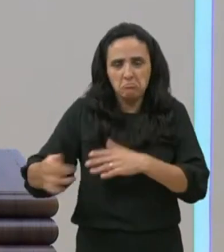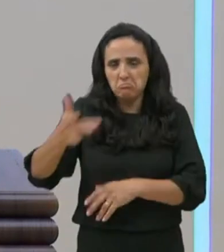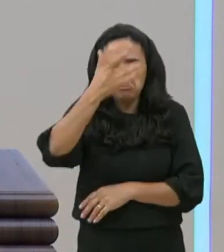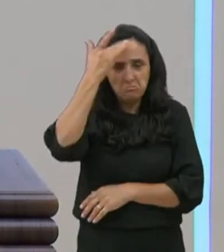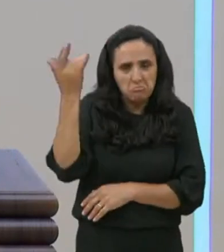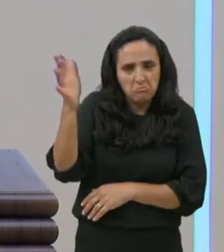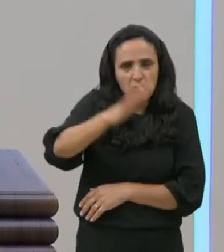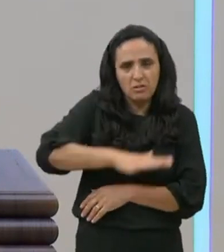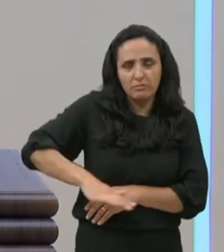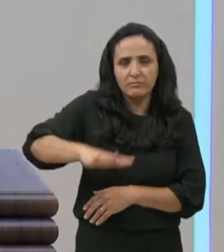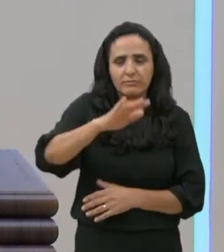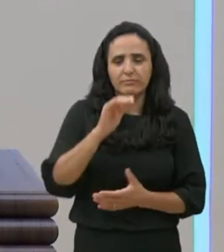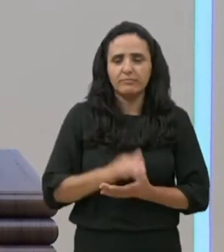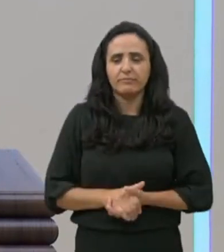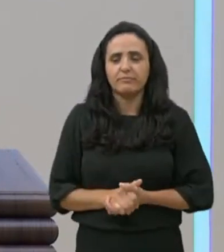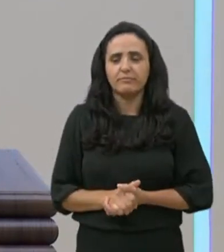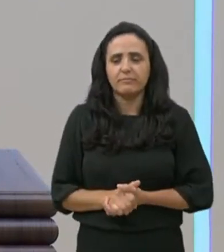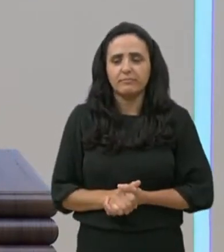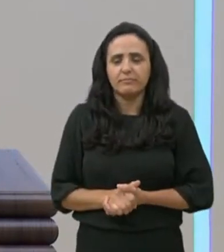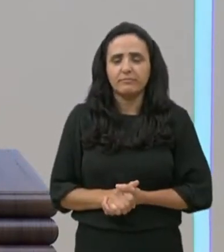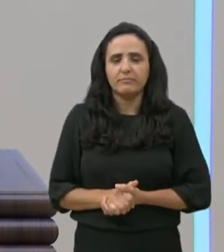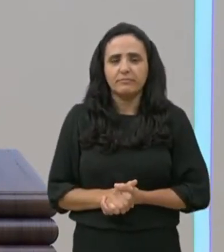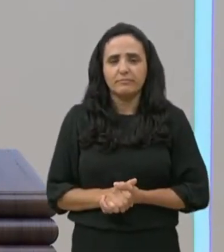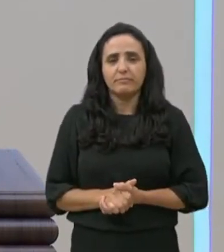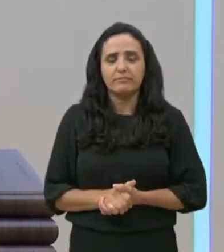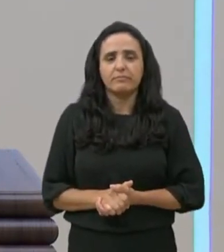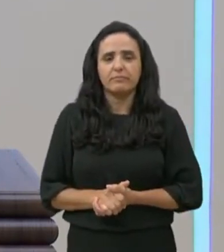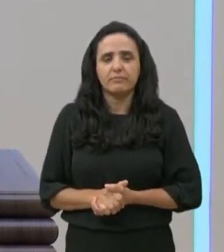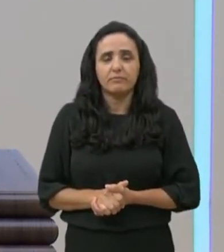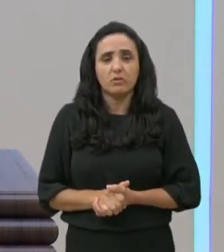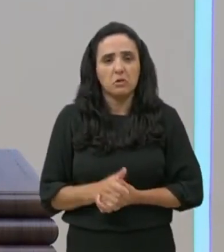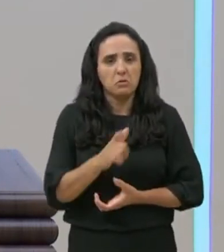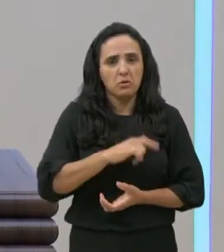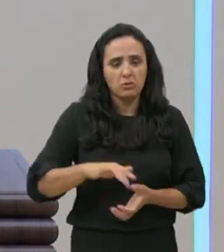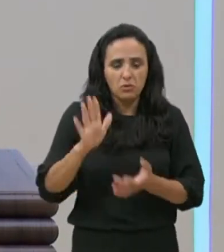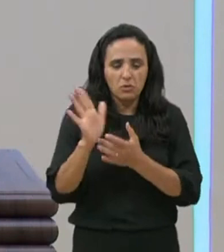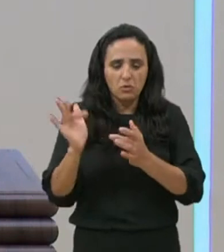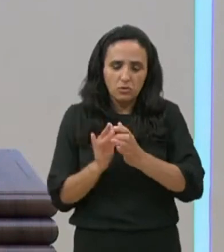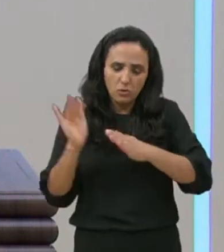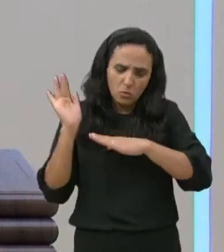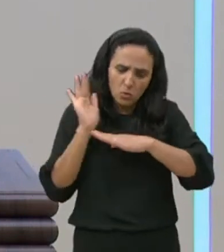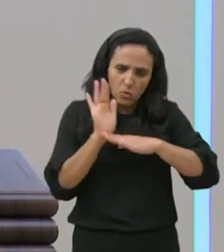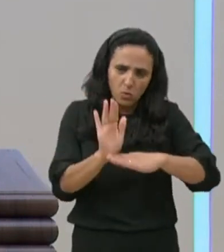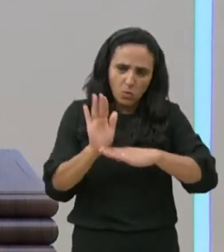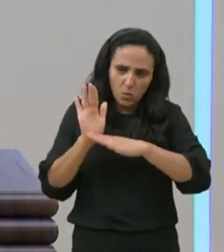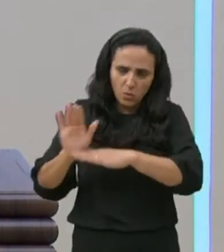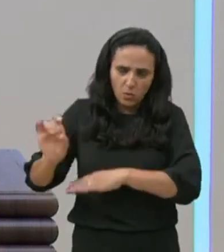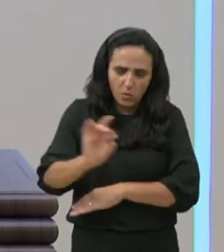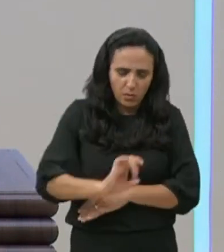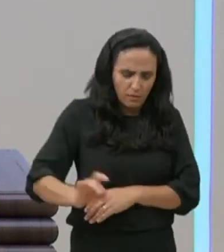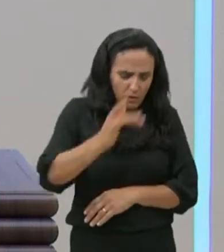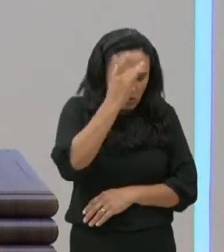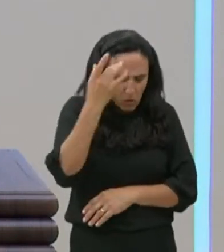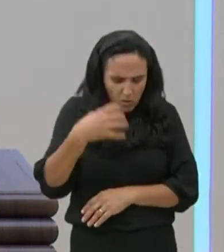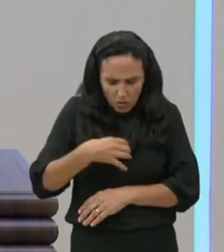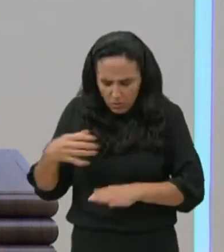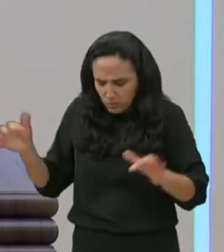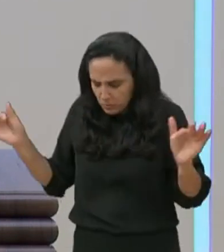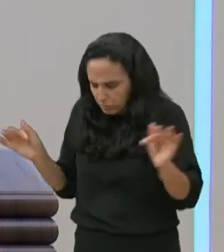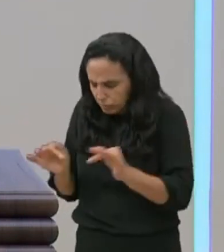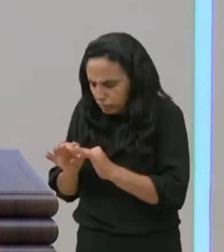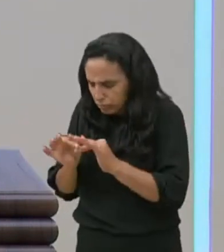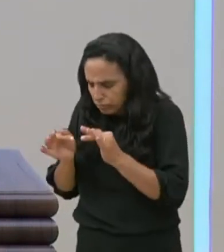Deus, para todos sempre, olha querido, quando Jesus ver, alguém prostrado, diante dele, em sinal de humilhação,